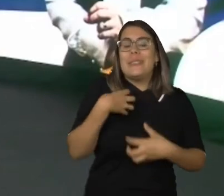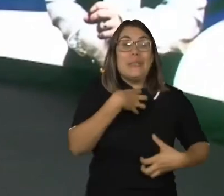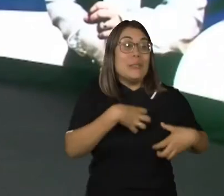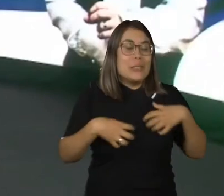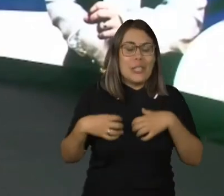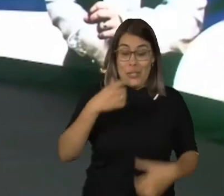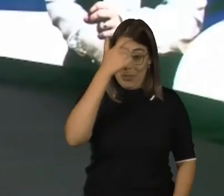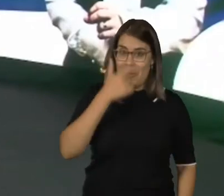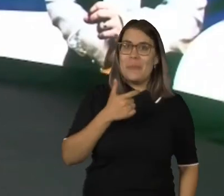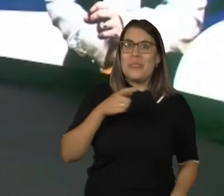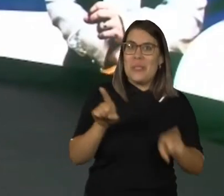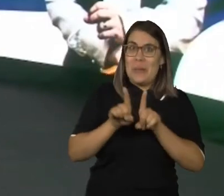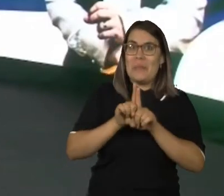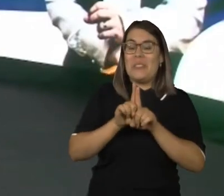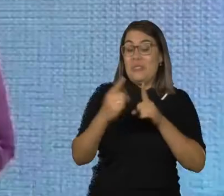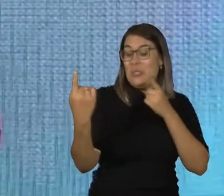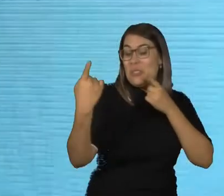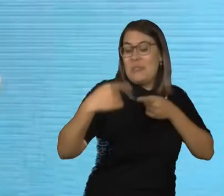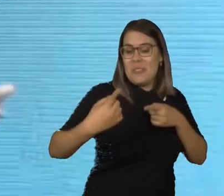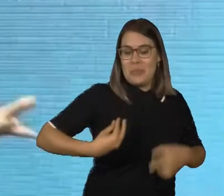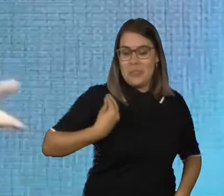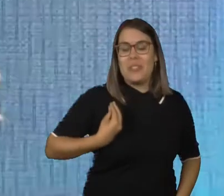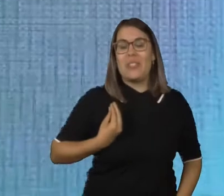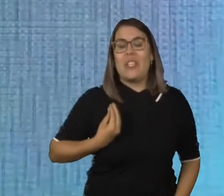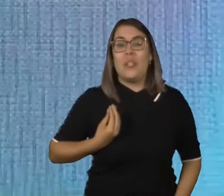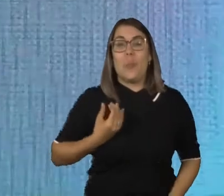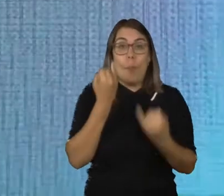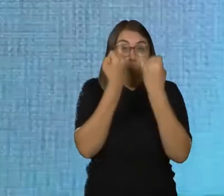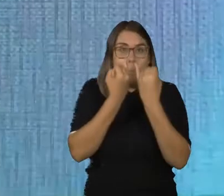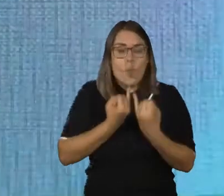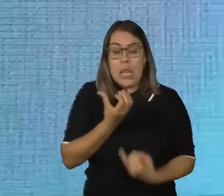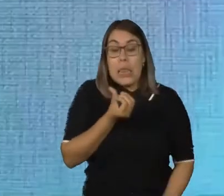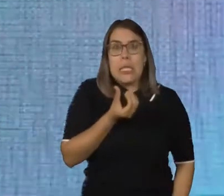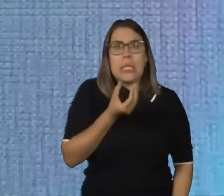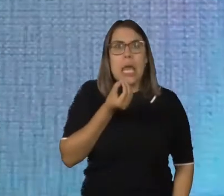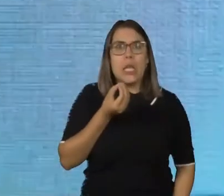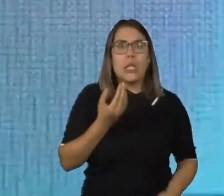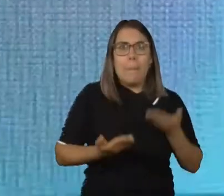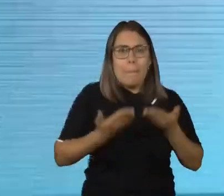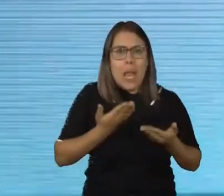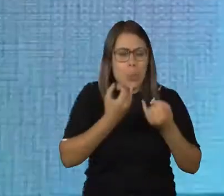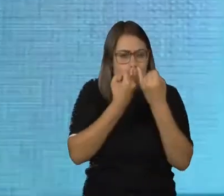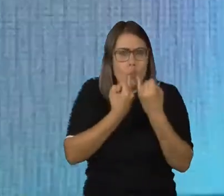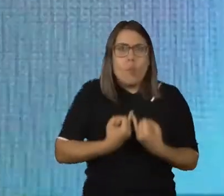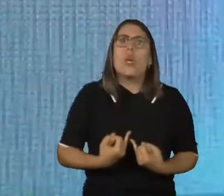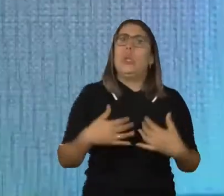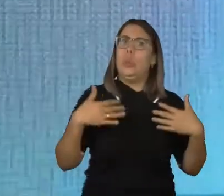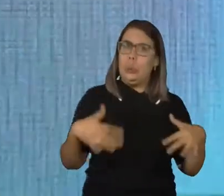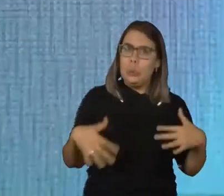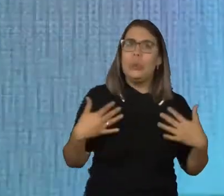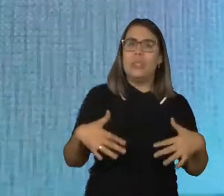porque eu mesma fui o meu grande desafio. Eu consegui emagrecer 62kg quando diziam para mim que isso era impossível, né?